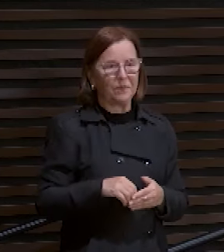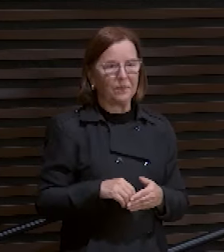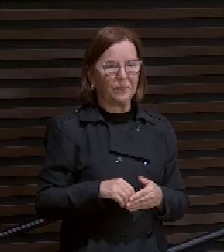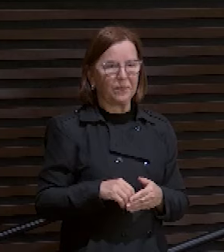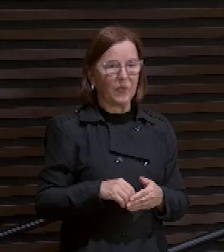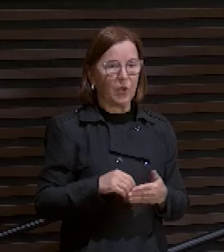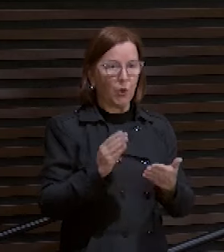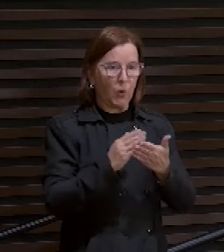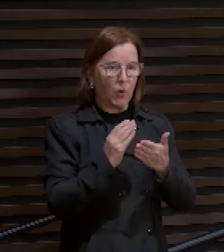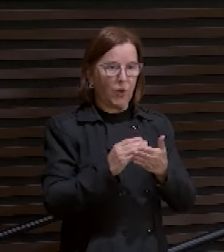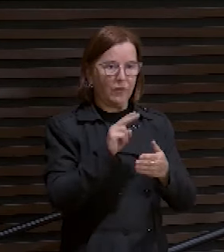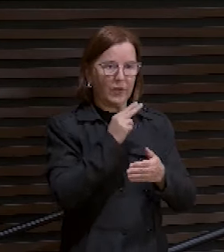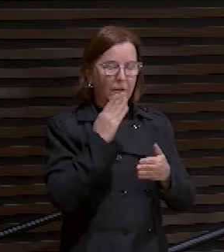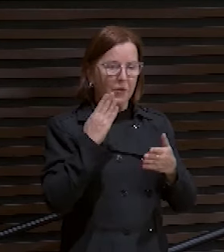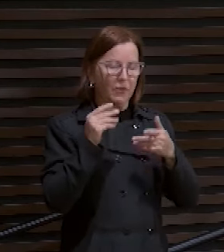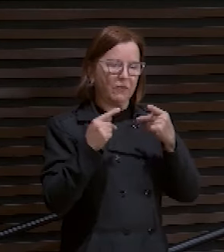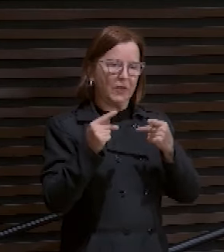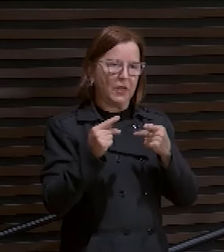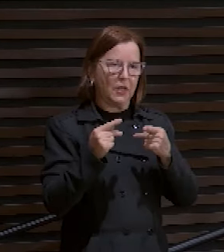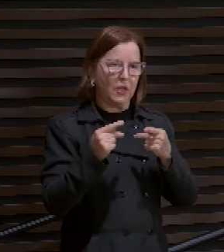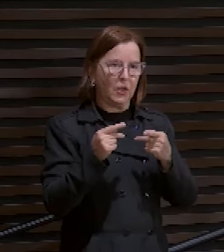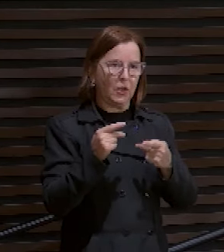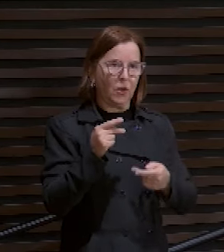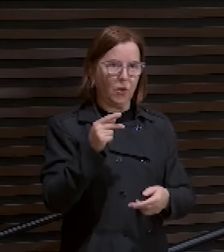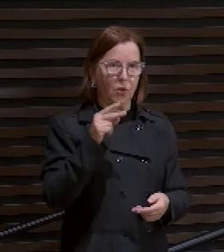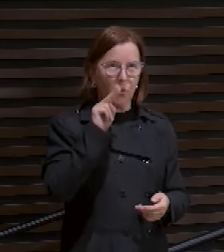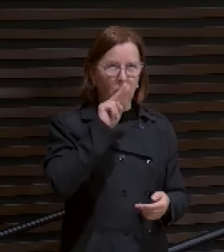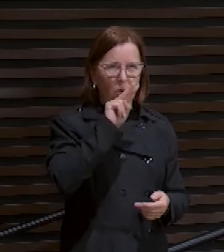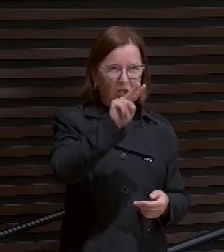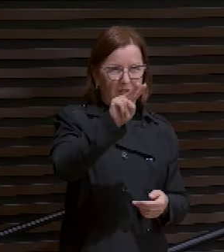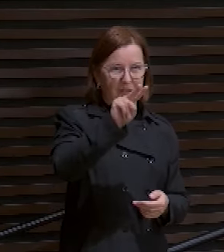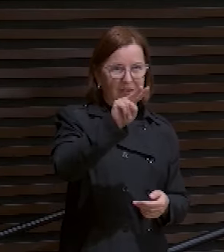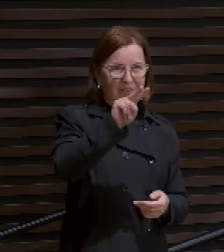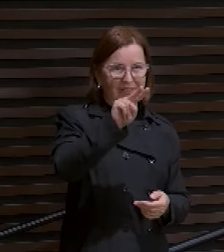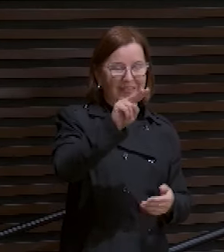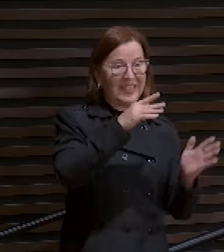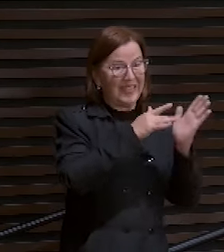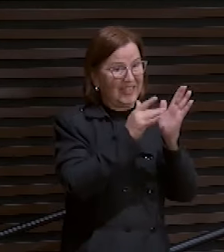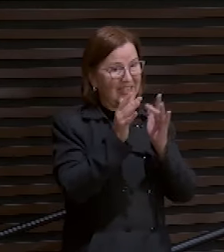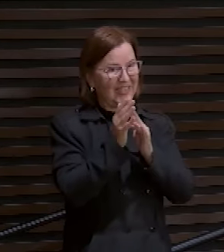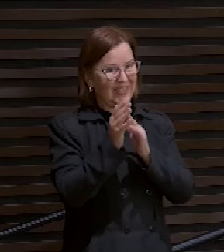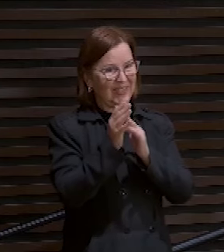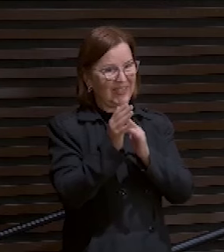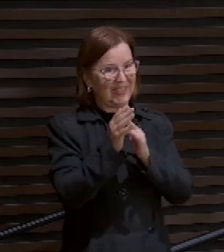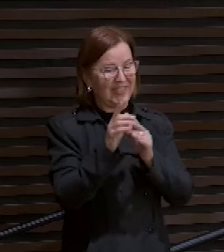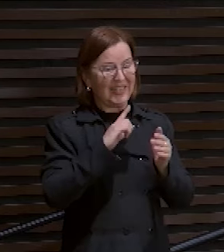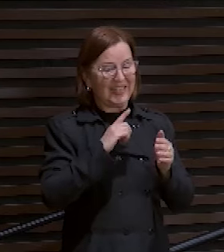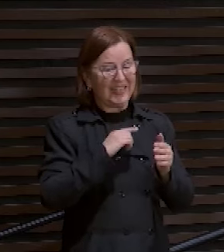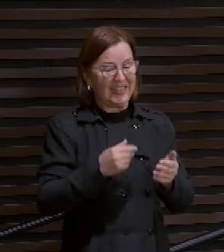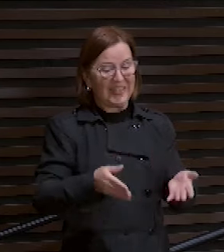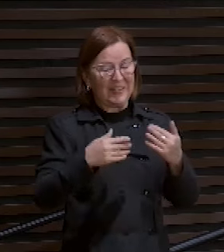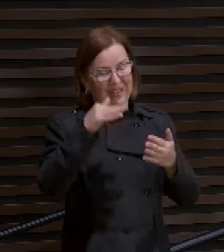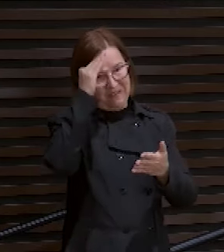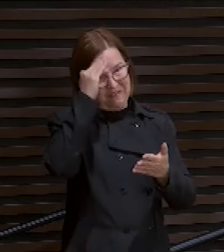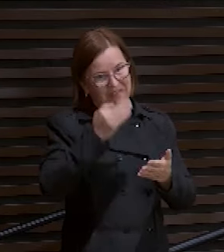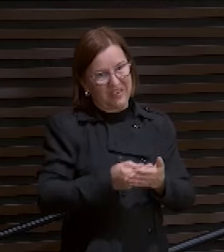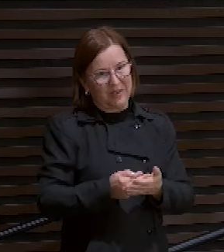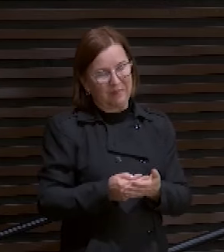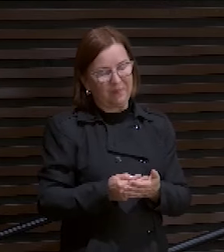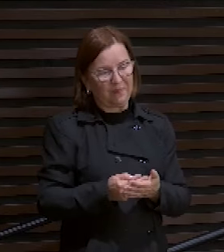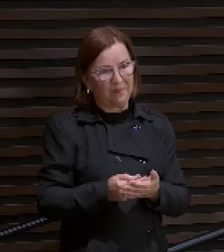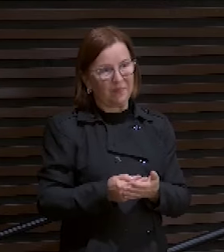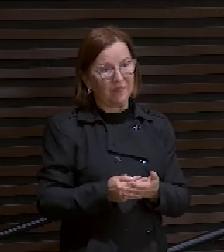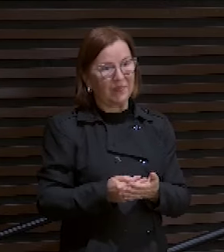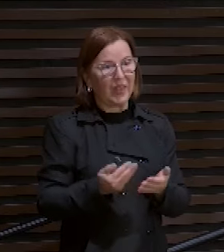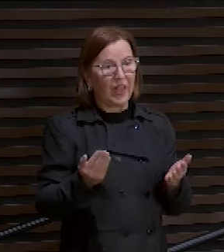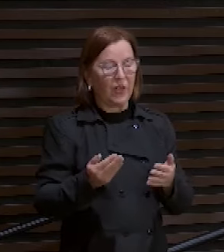Hebreus vai dizer assim, olhando firmemente, fixamente para Jesus, autor e consumador da fé. E eu quero agora dizer uma coisa para